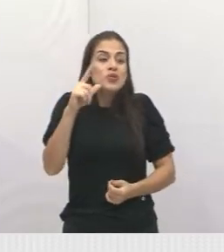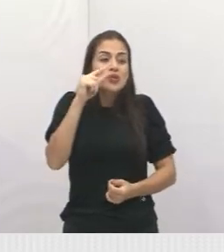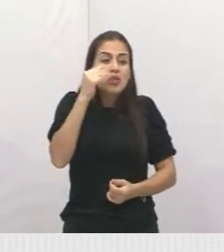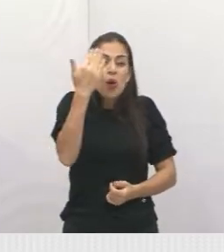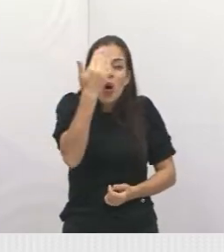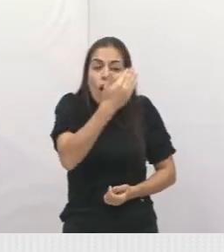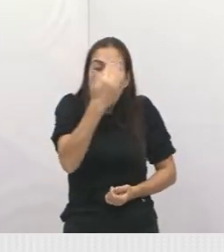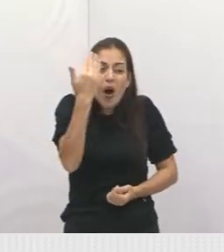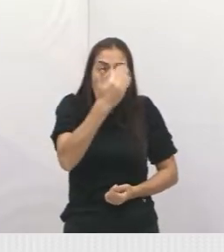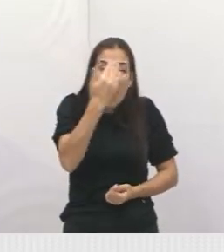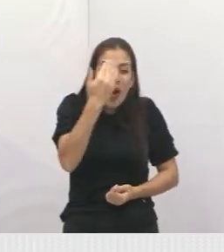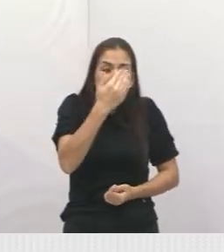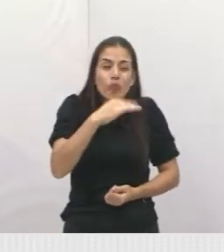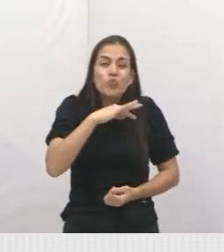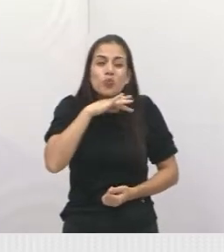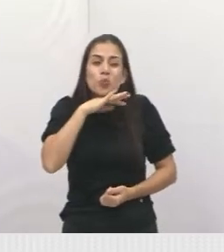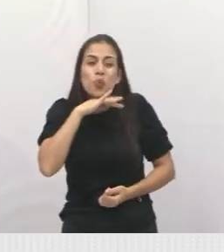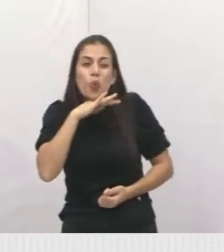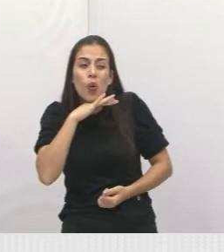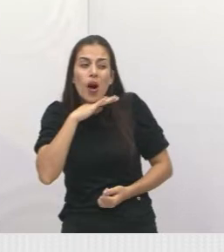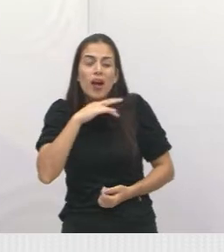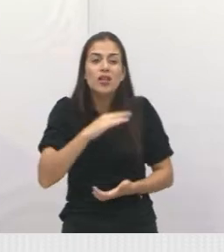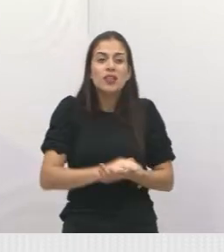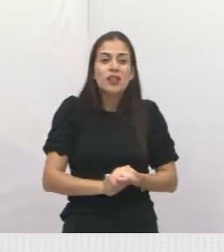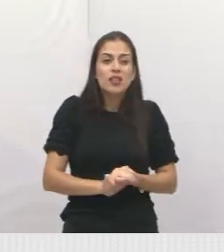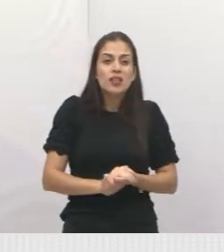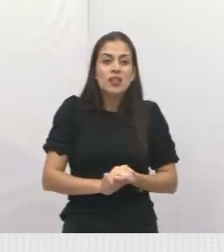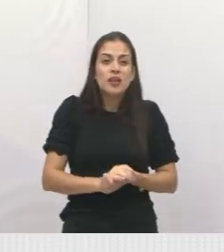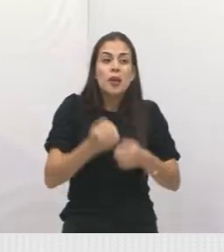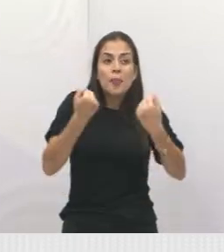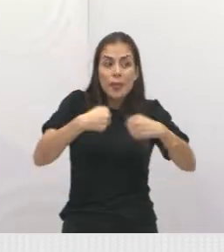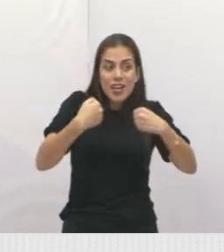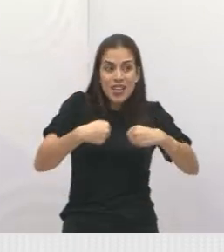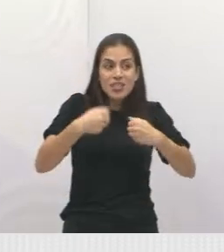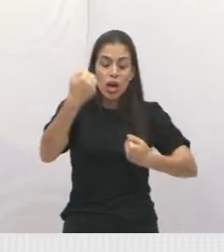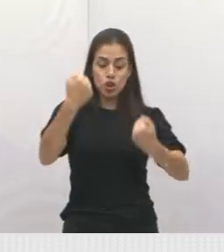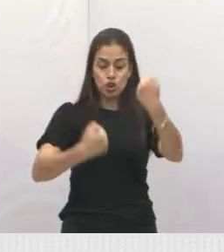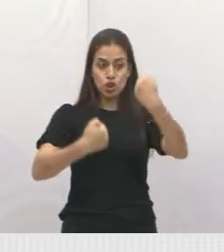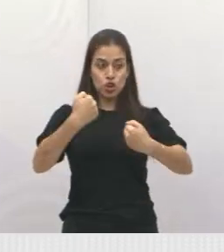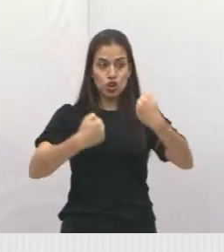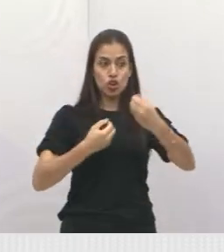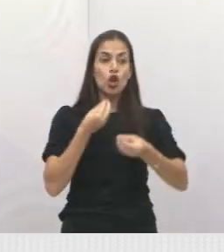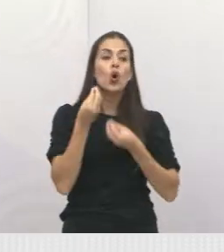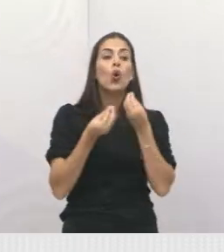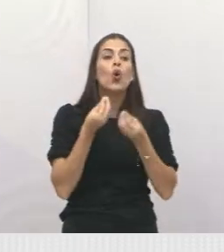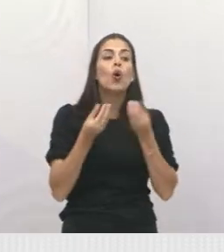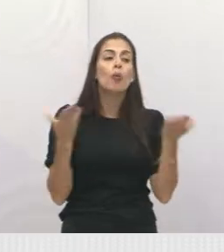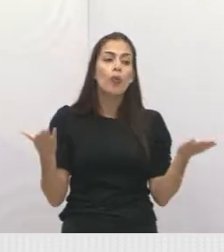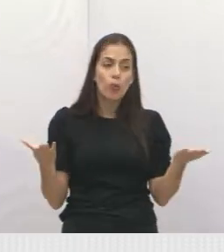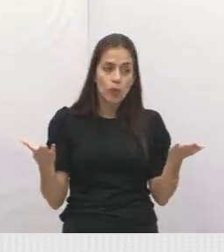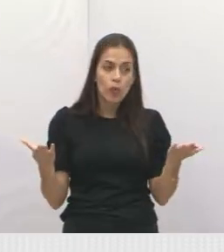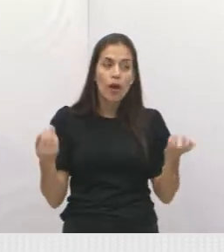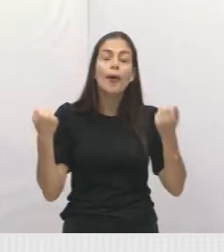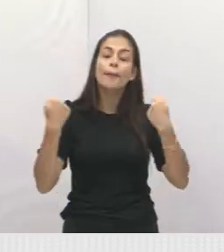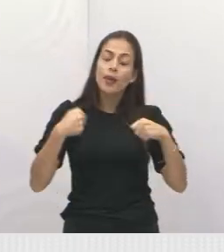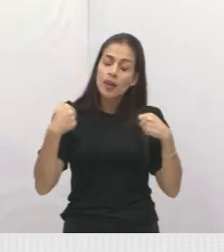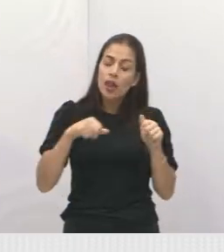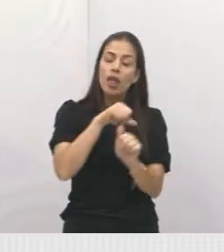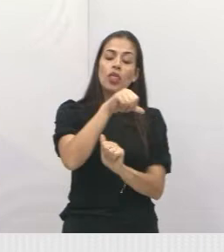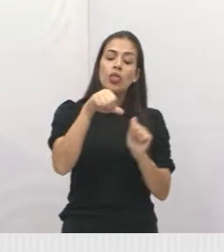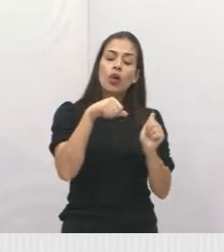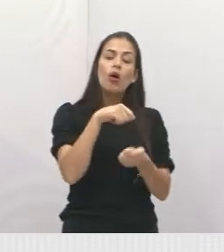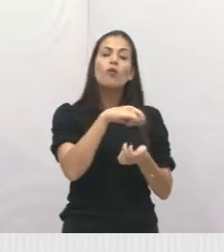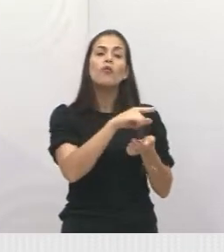vista só. A outra já não enxergo quase nada. Eu preciso dirigir. E como que eu vou renovar a carta sem uma vista?